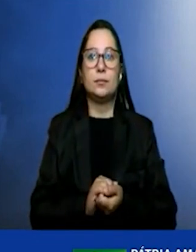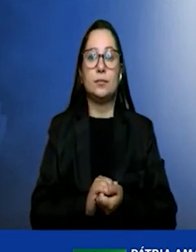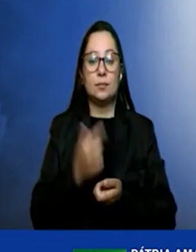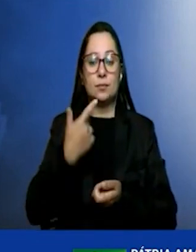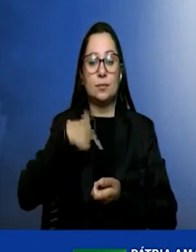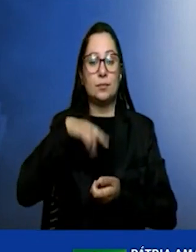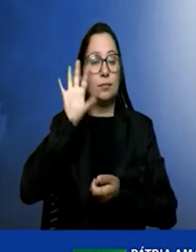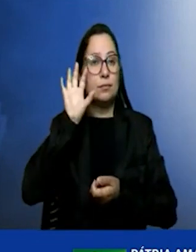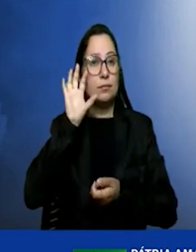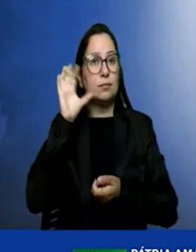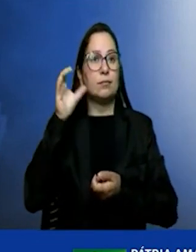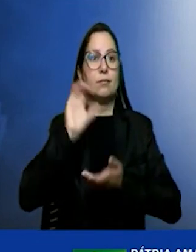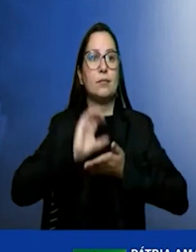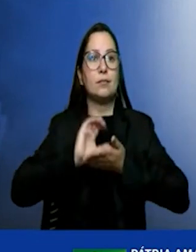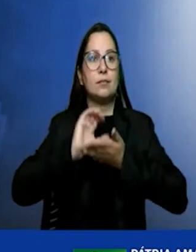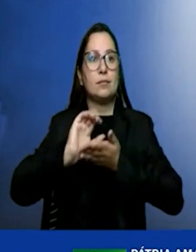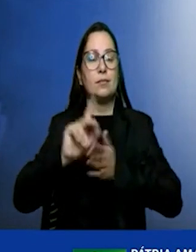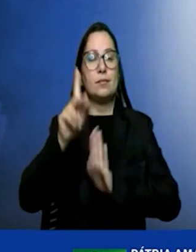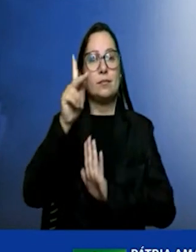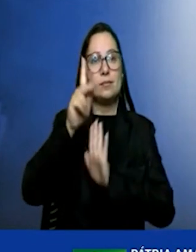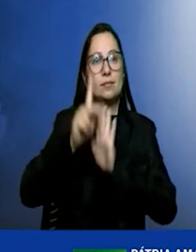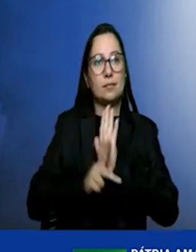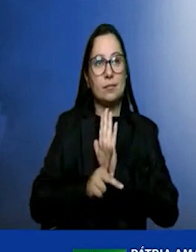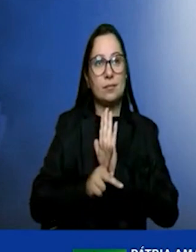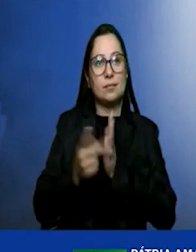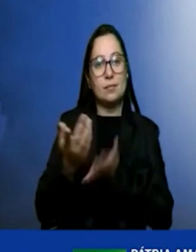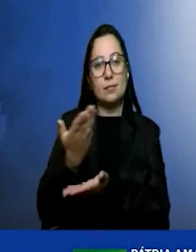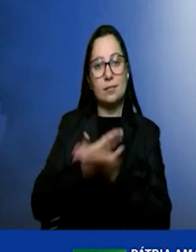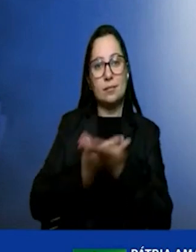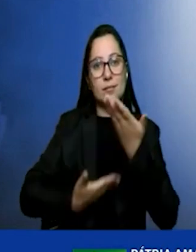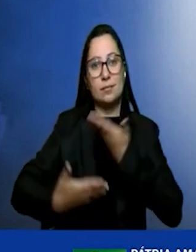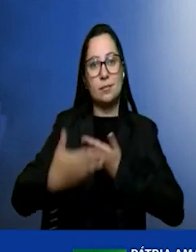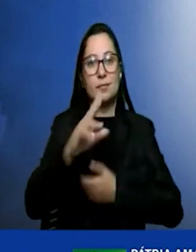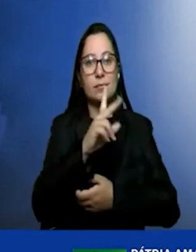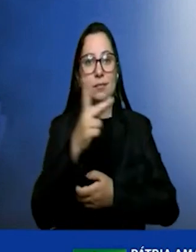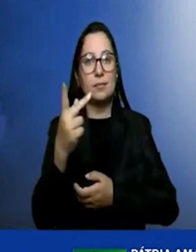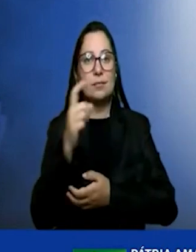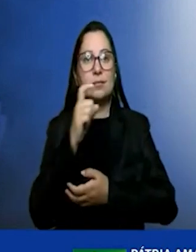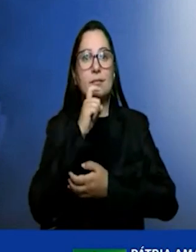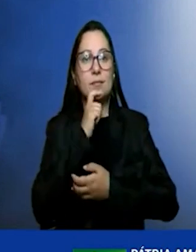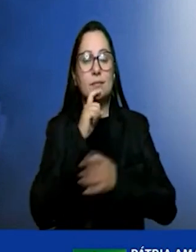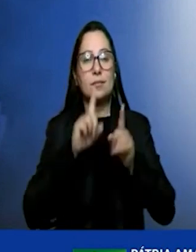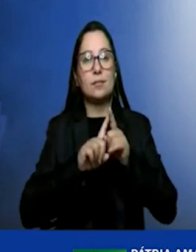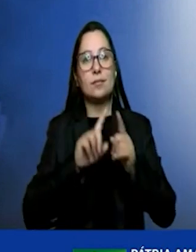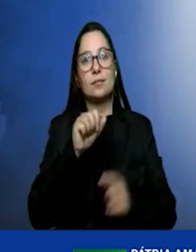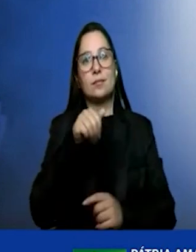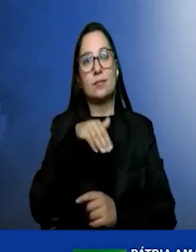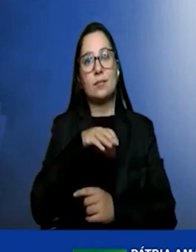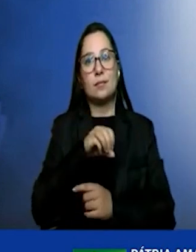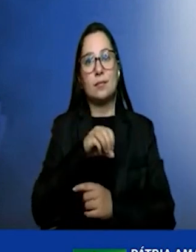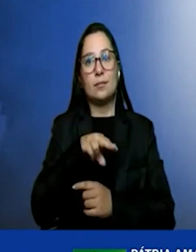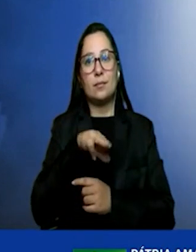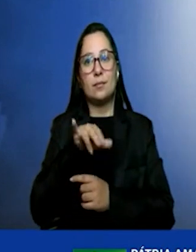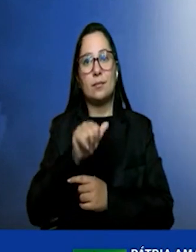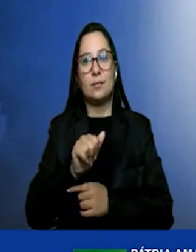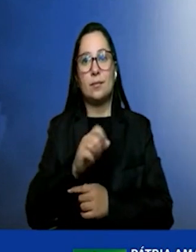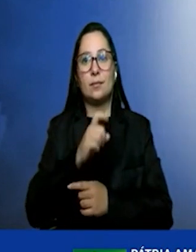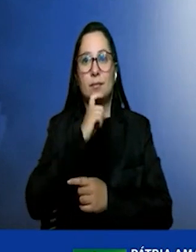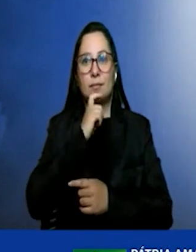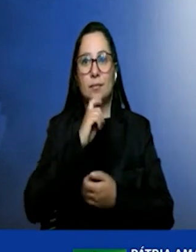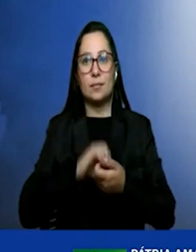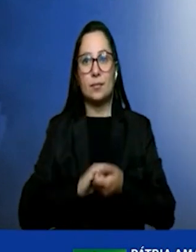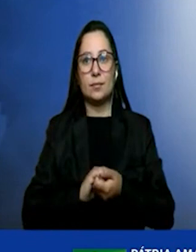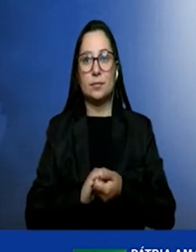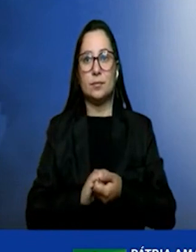investir num projeto integrado de hidrogênio verde e de amônia verde. A fábrica de